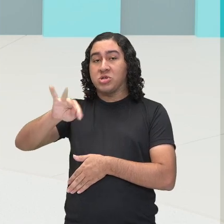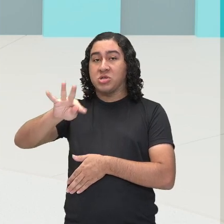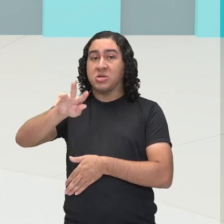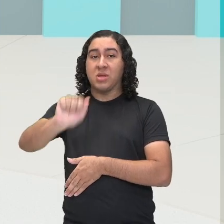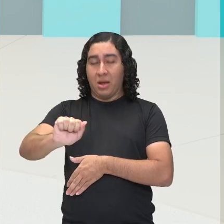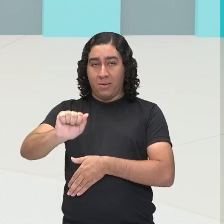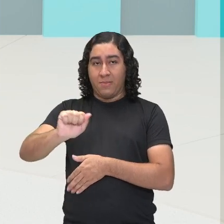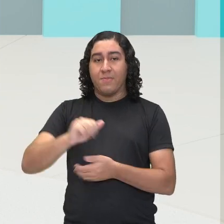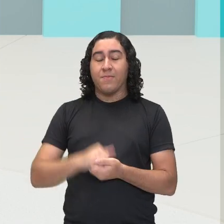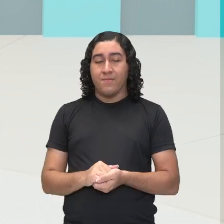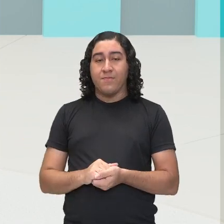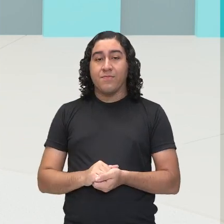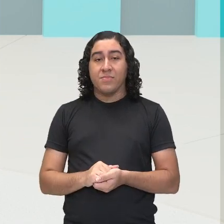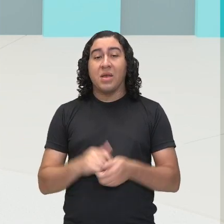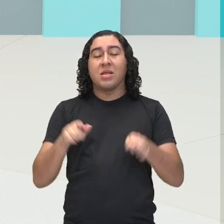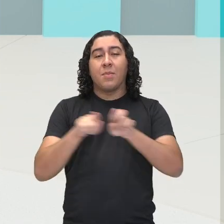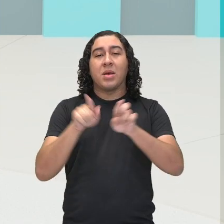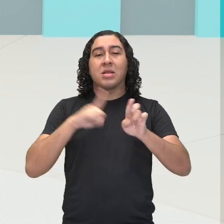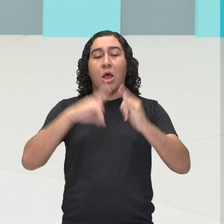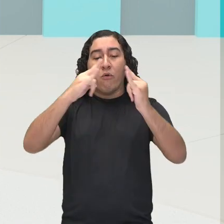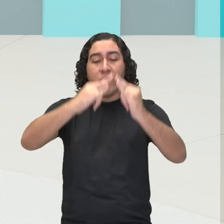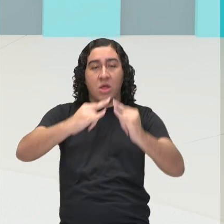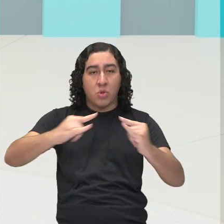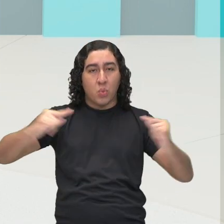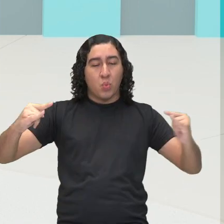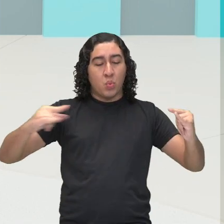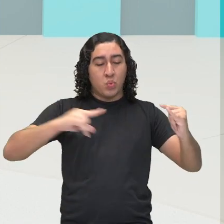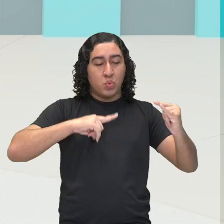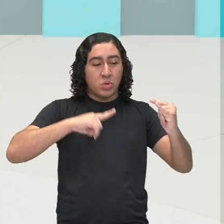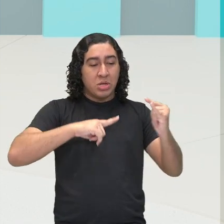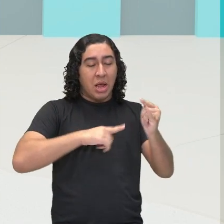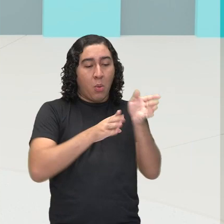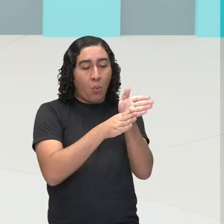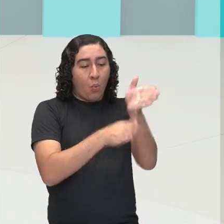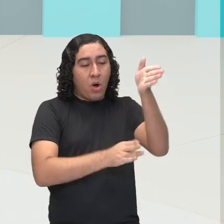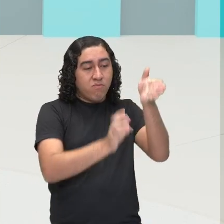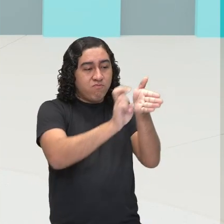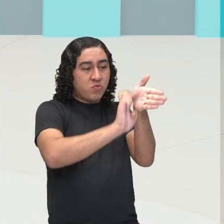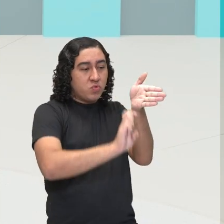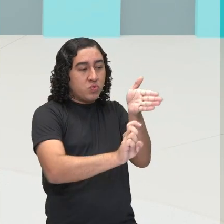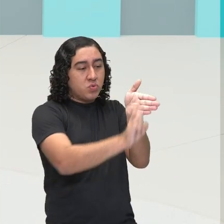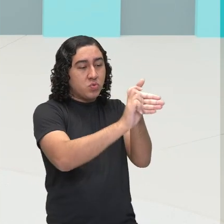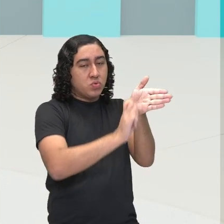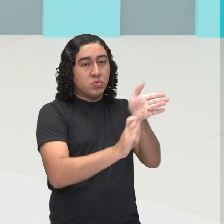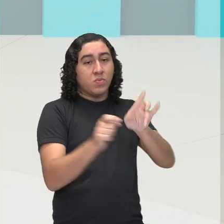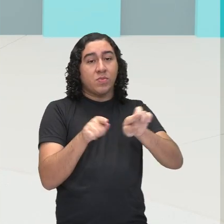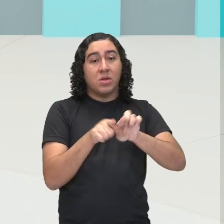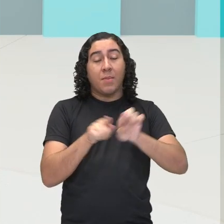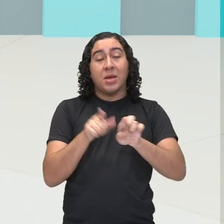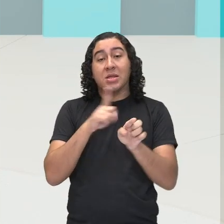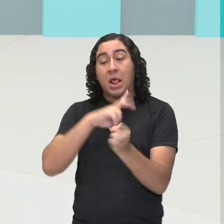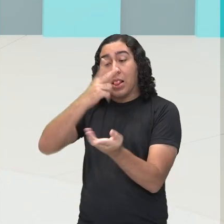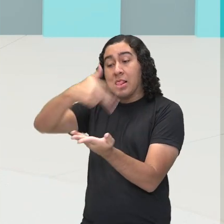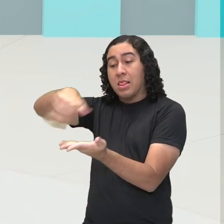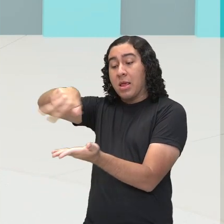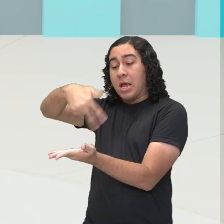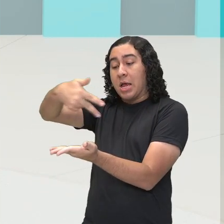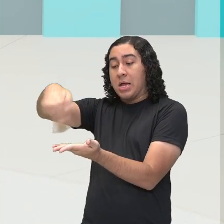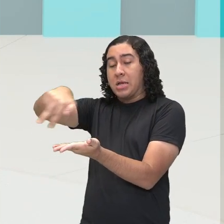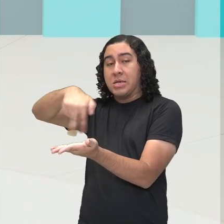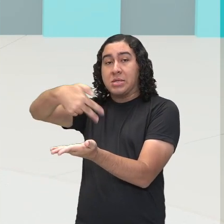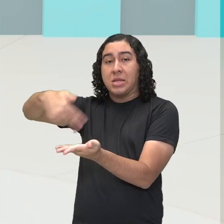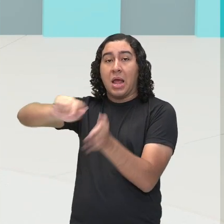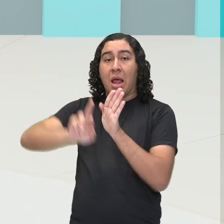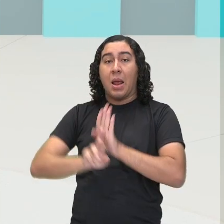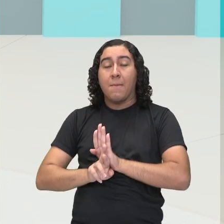no viaduto de uma grande cidade. Também temos a dança aqui representada